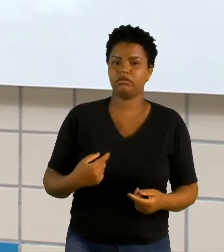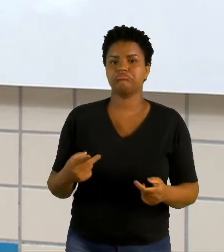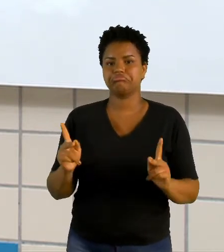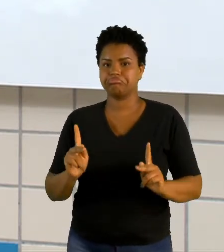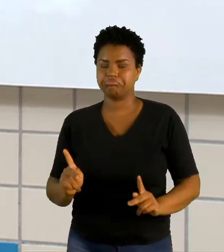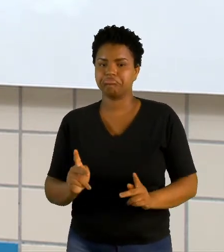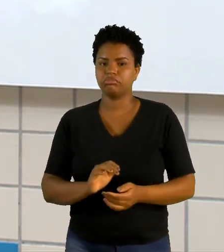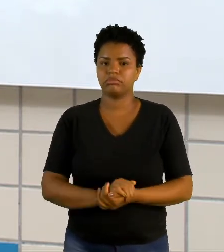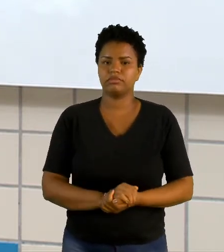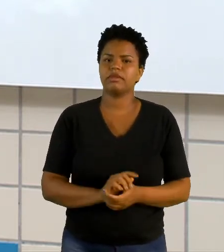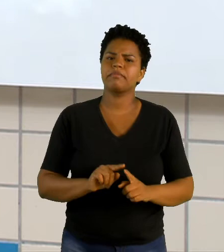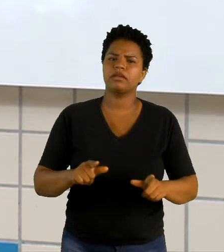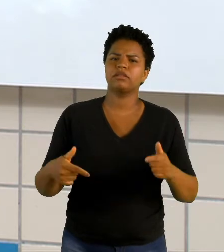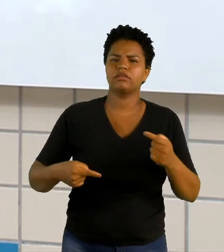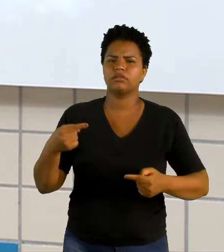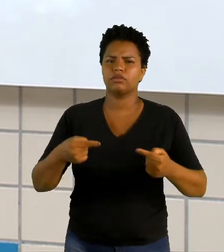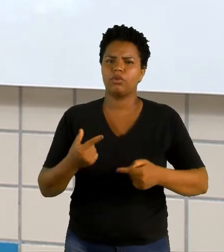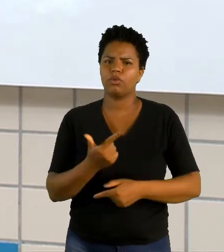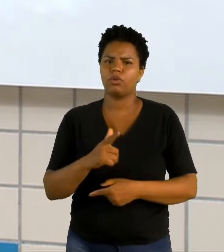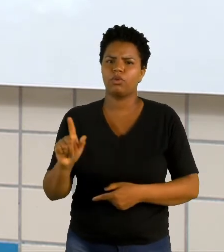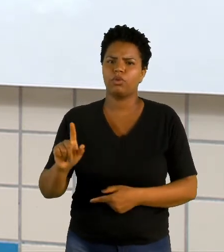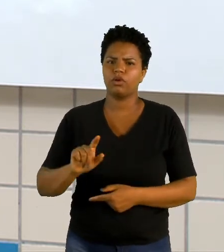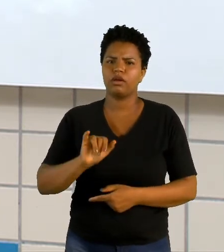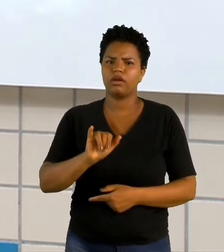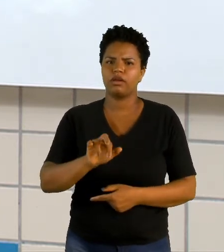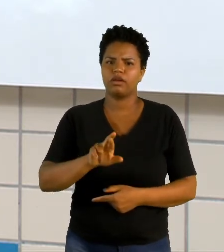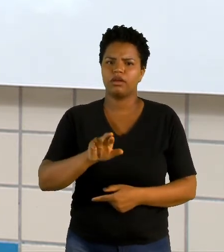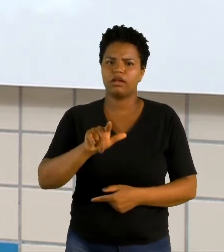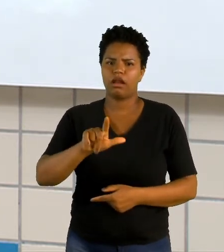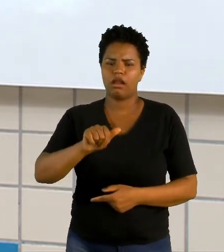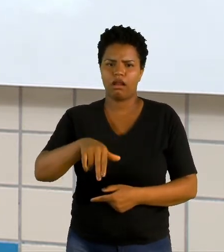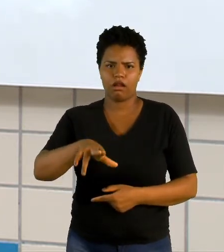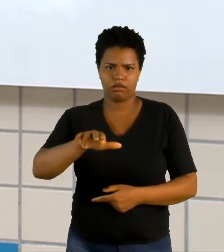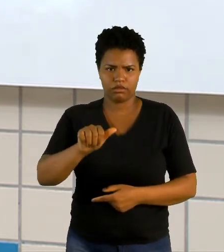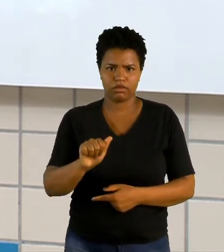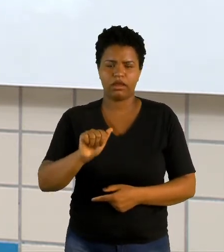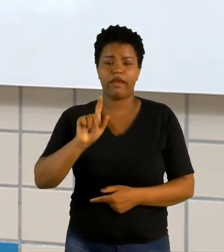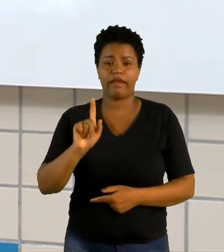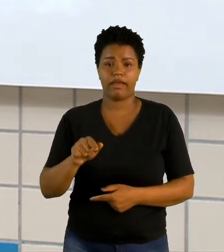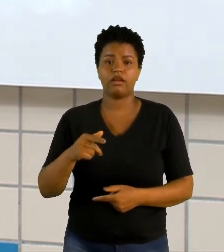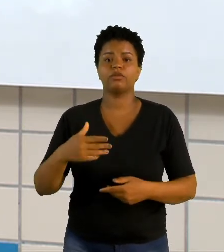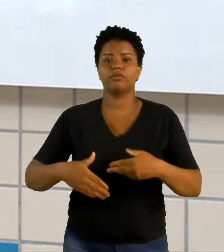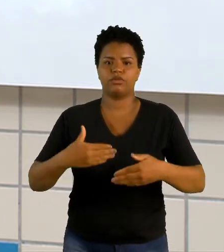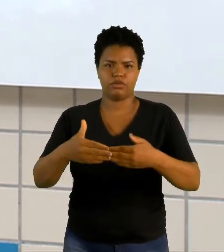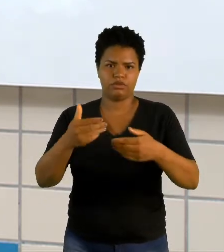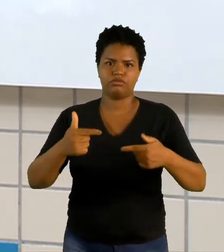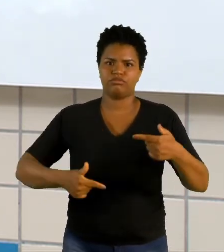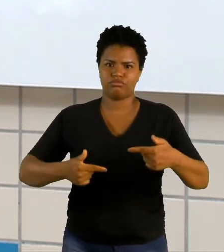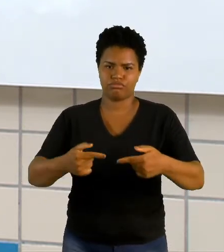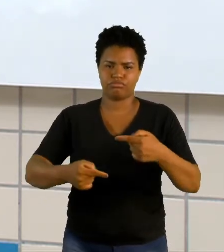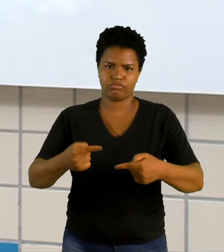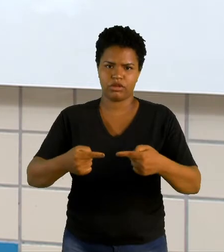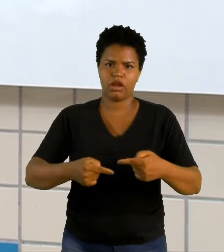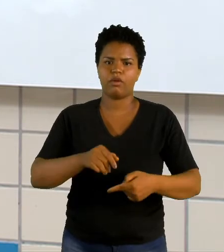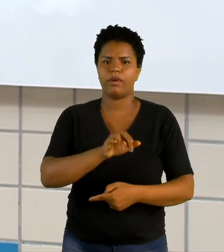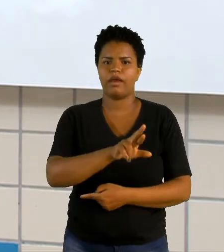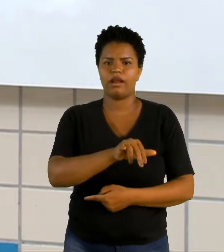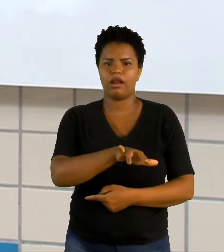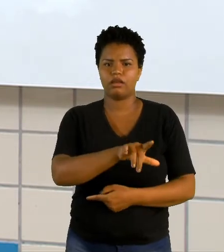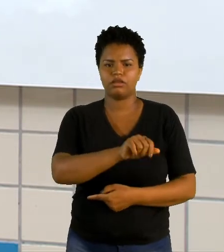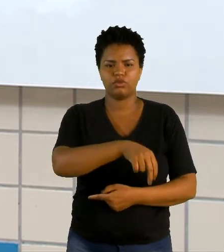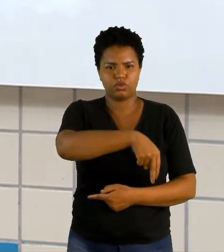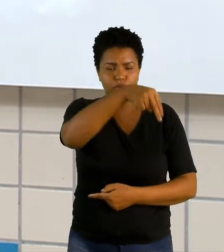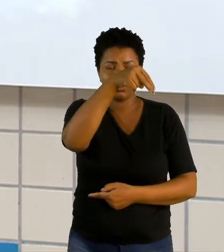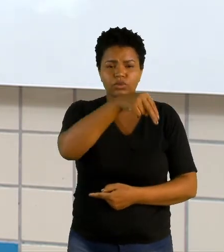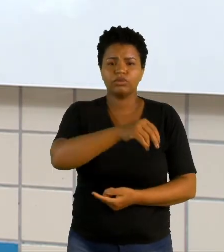outros conflitos, como é o caso da Irlanda. A Irlanda passou por um processo de conflito com a Irlanda do Norte, um conflito